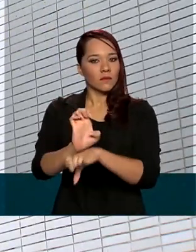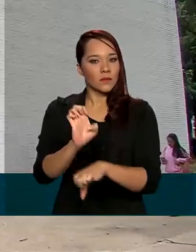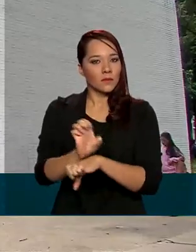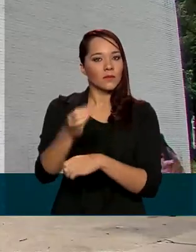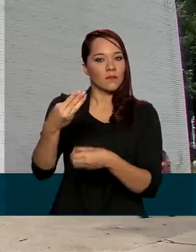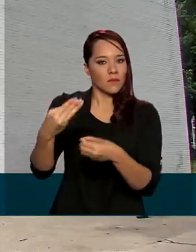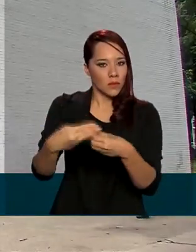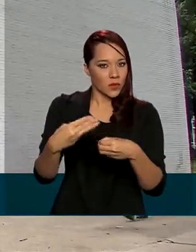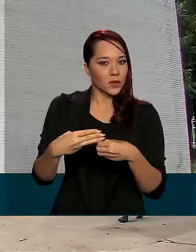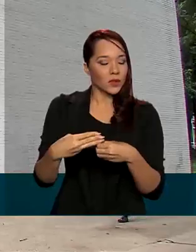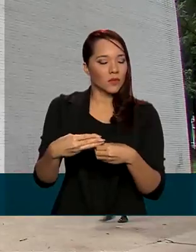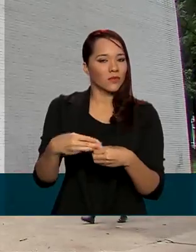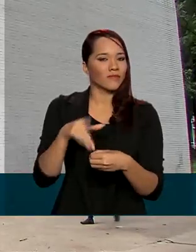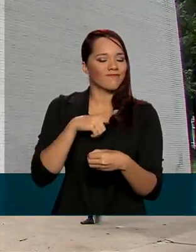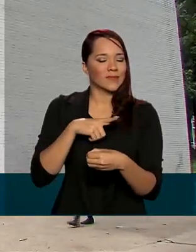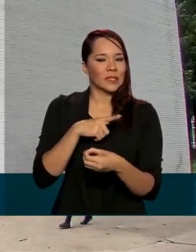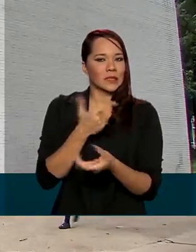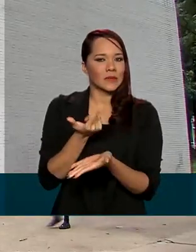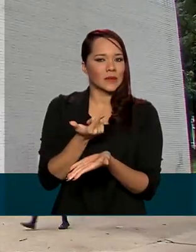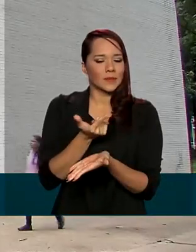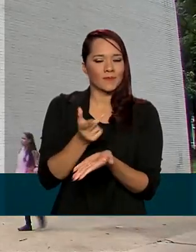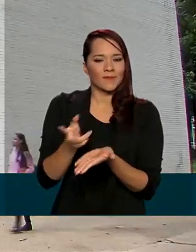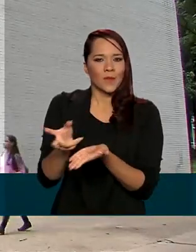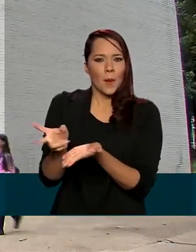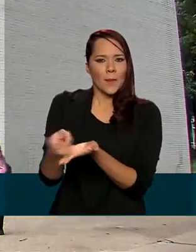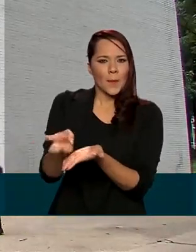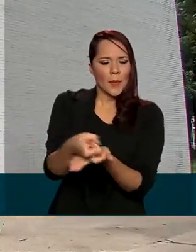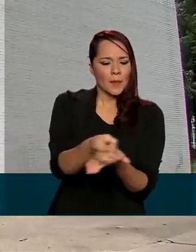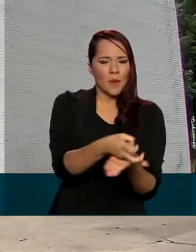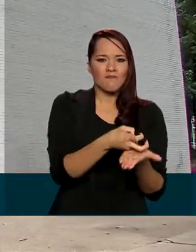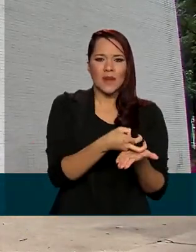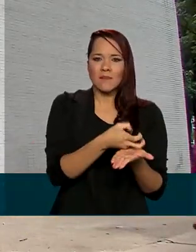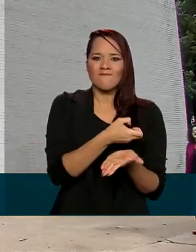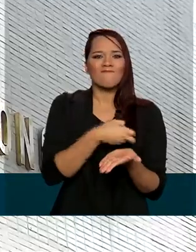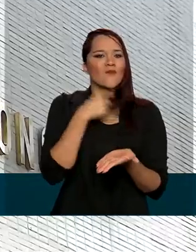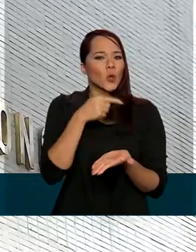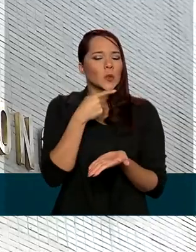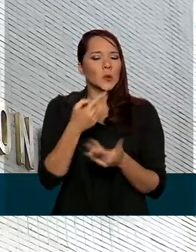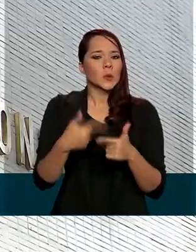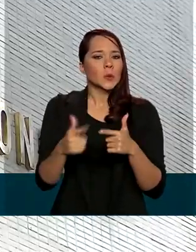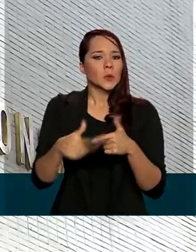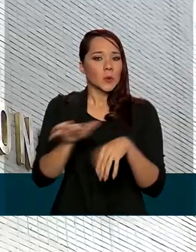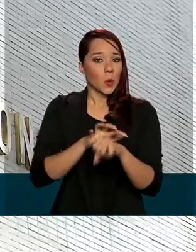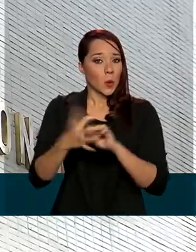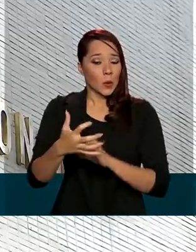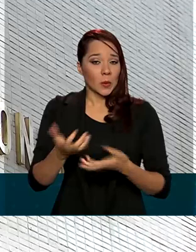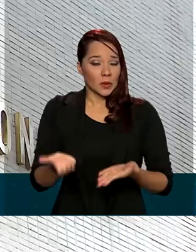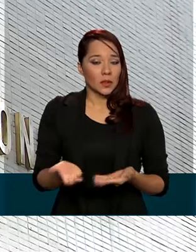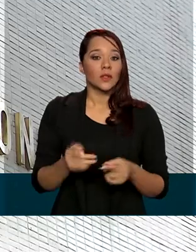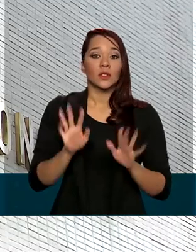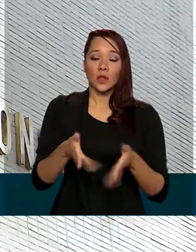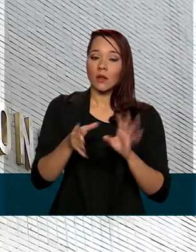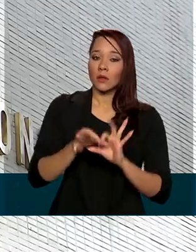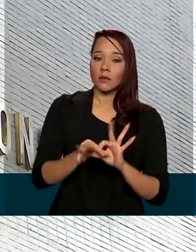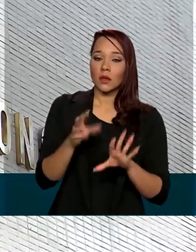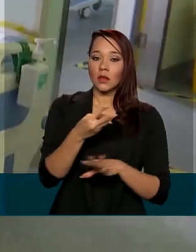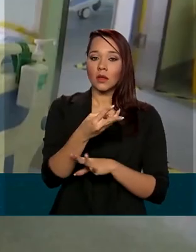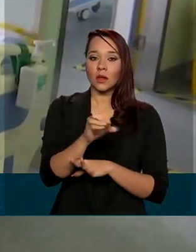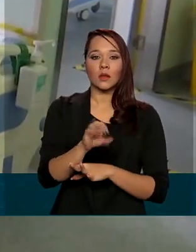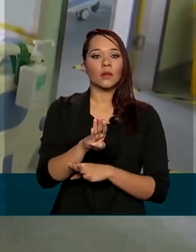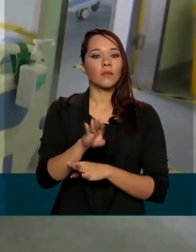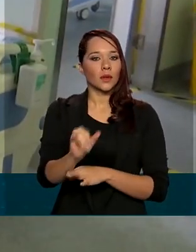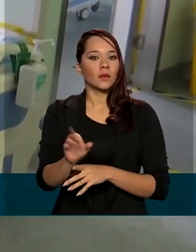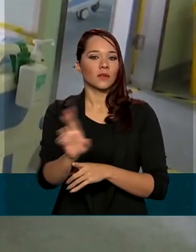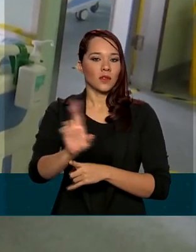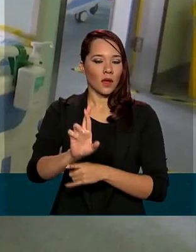municípios que tiveram perda na arrecadação com a pandemia do coronavírus. Já foram liberados 30 bilhões de reais,